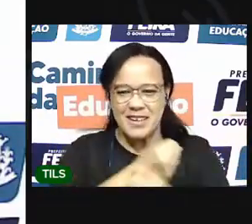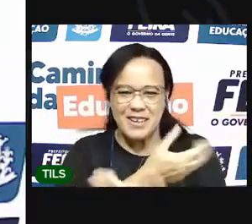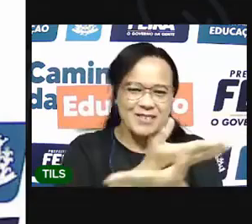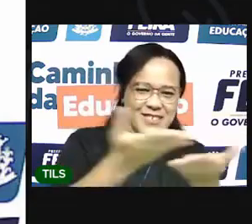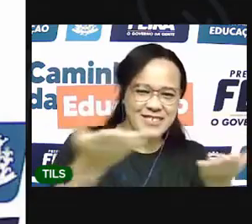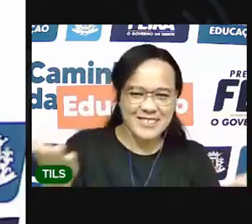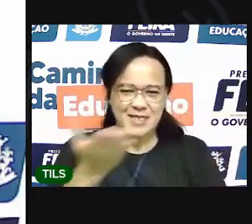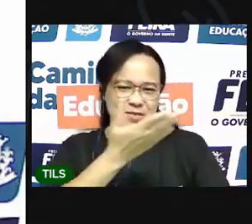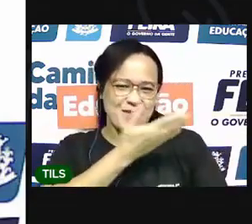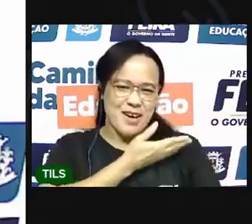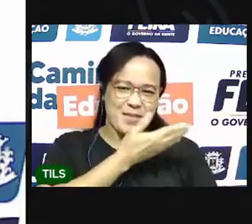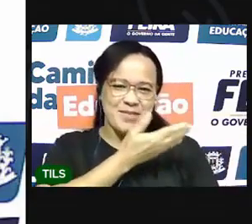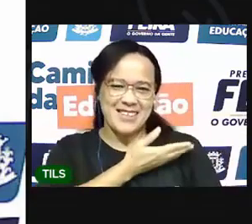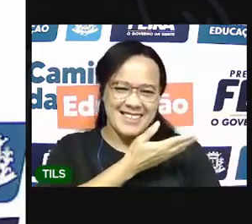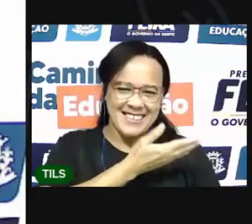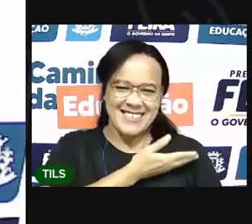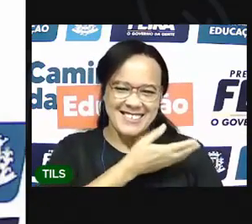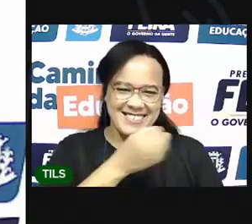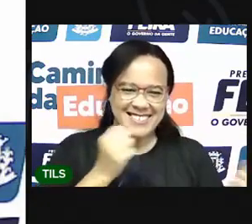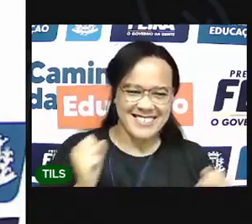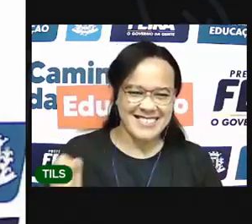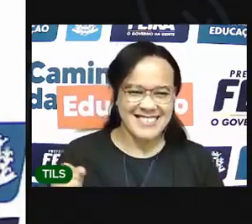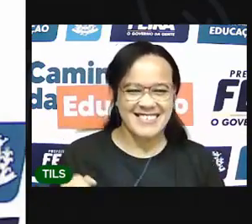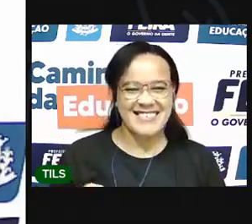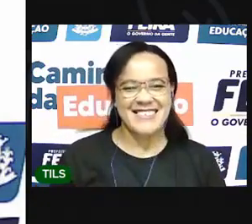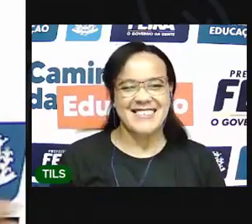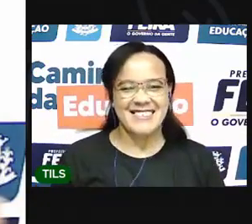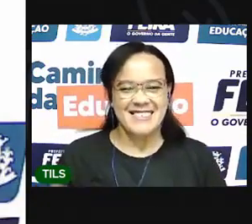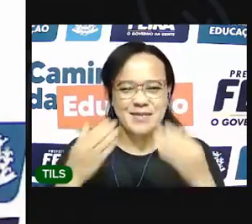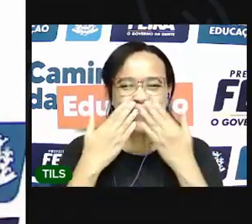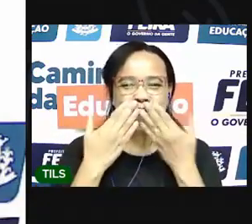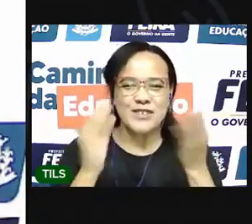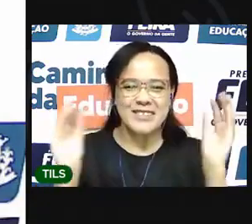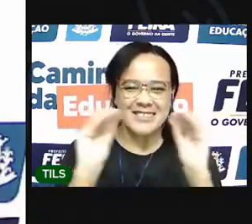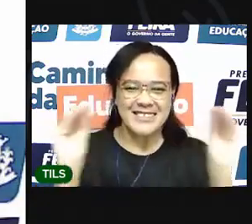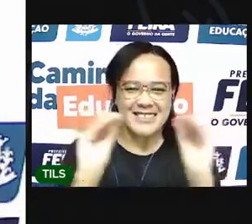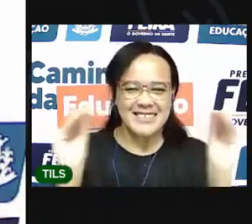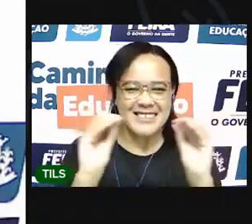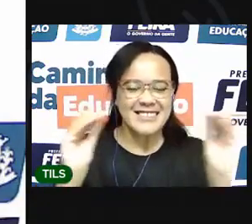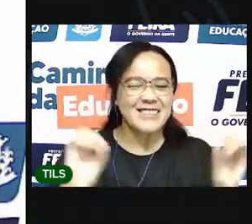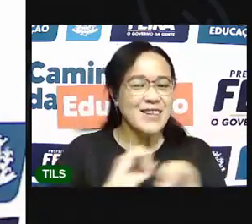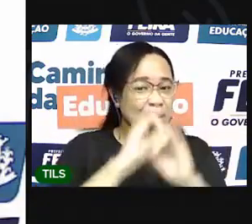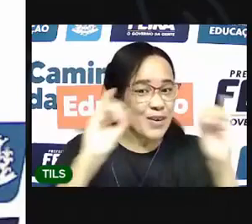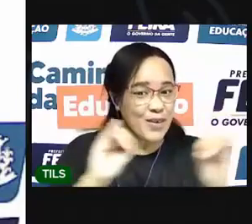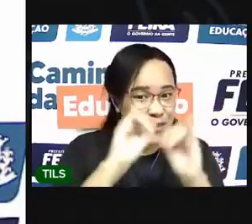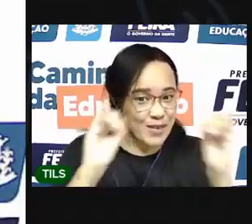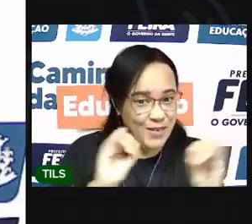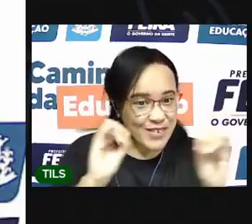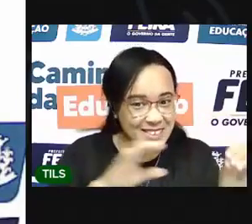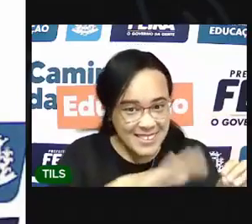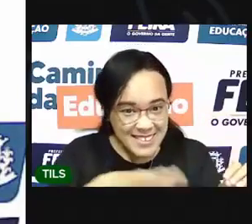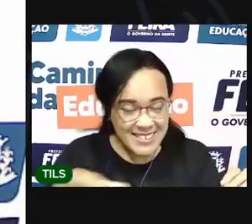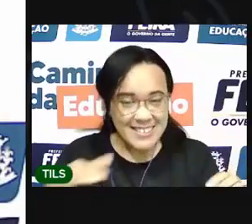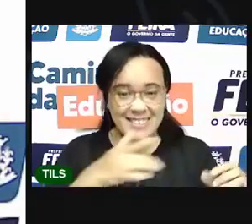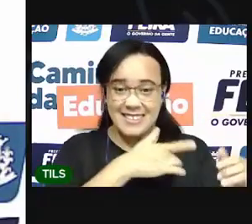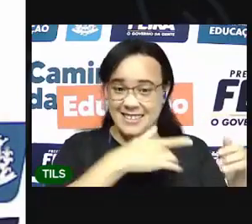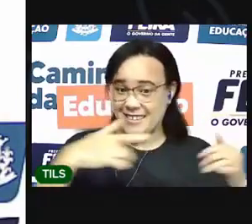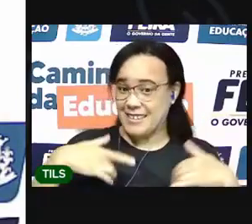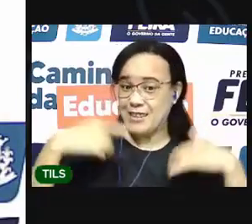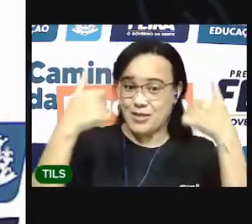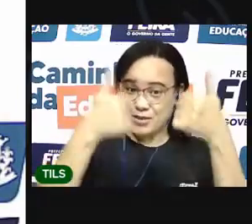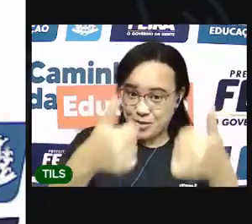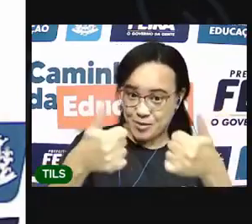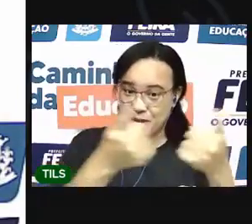para você, meu amiguinho. Olá, crianças! Tudo bem com vocês?